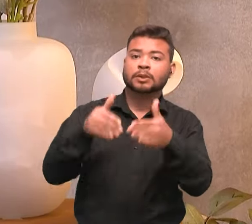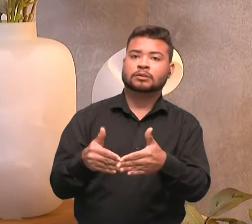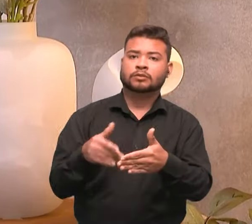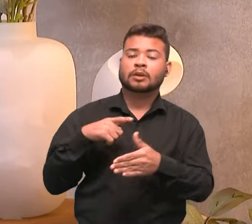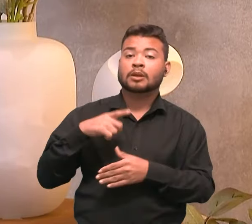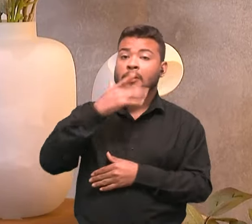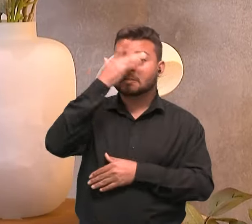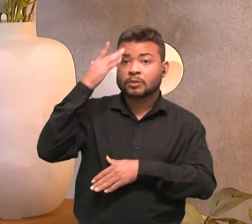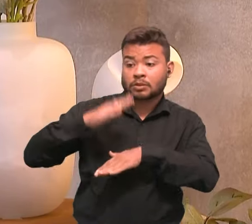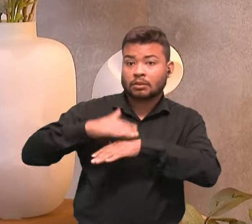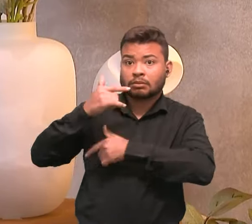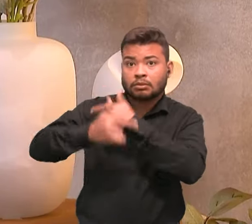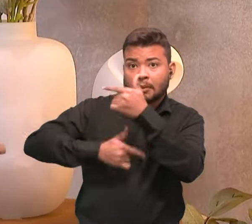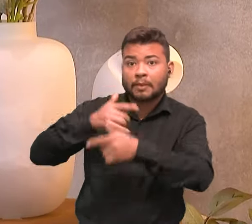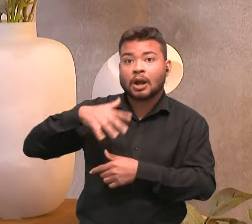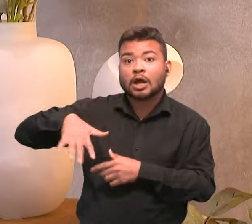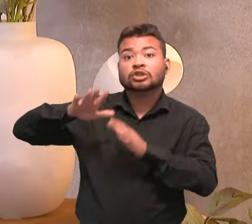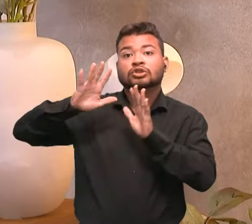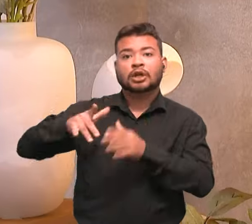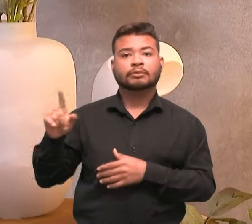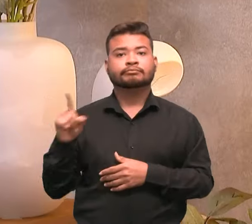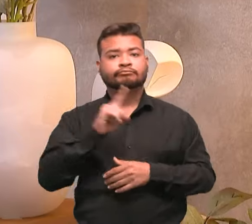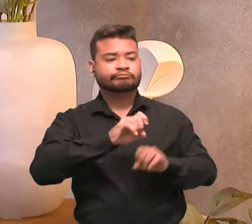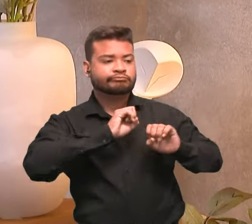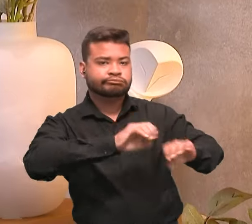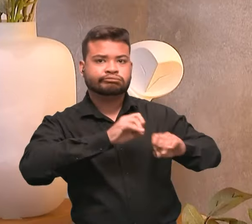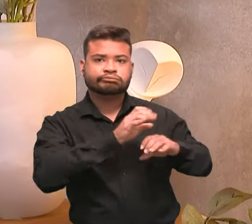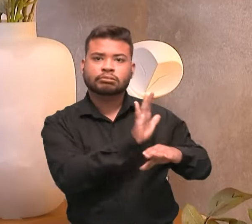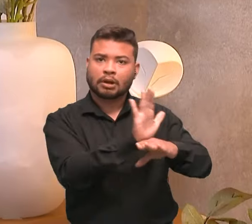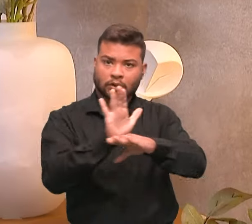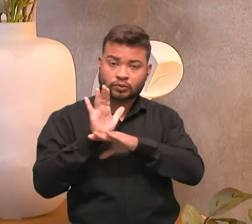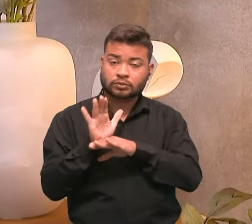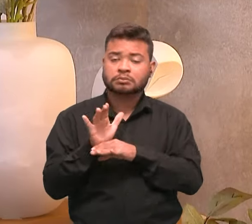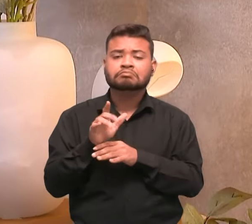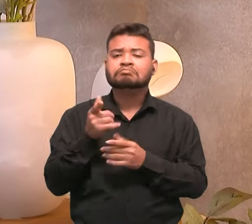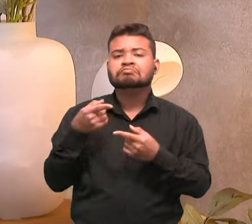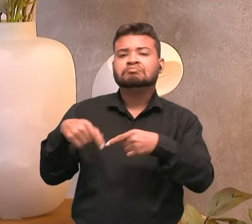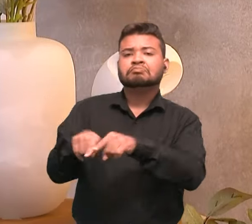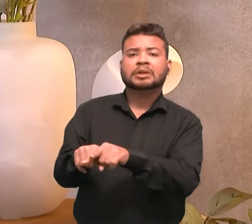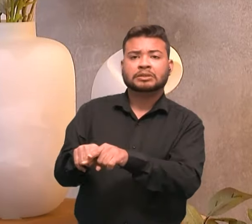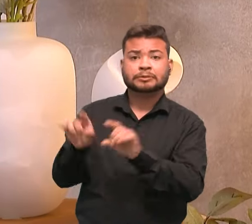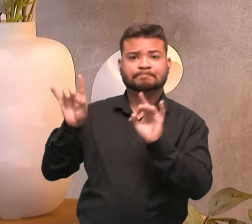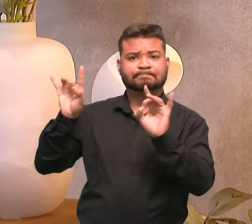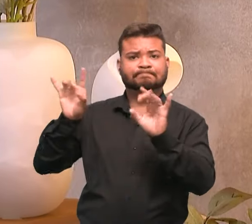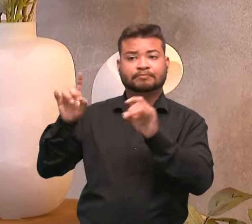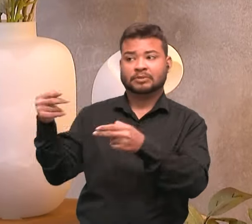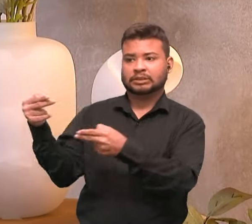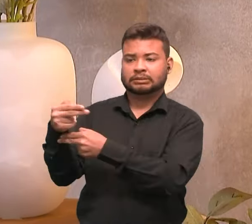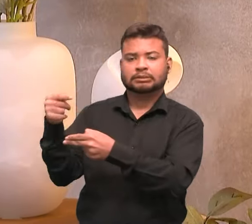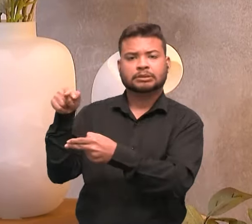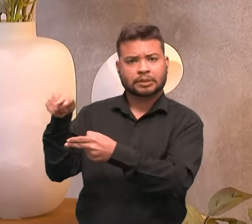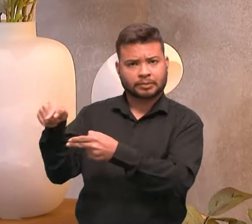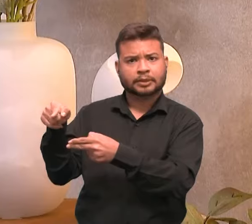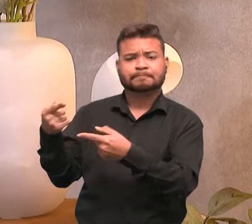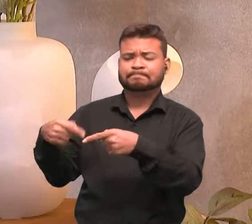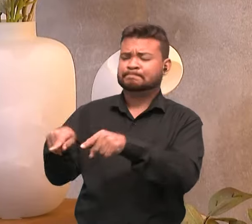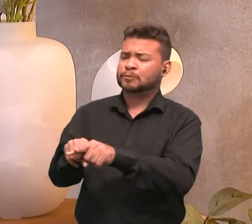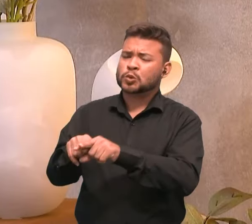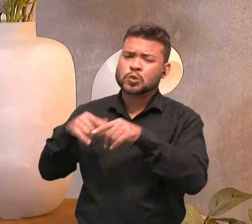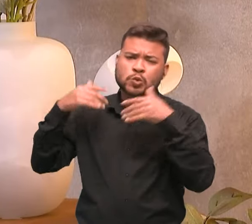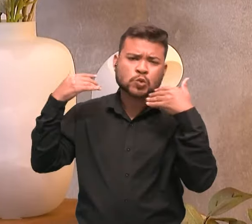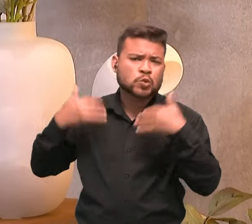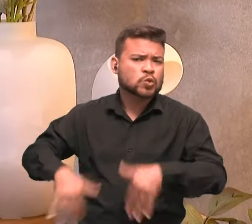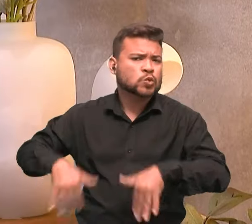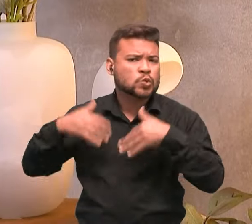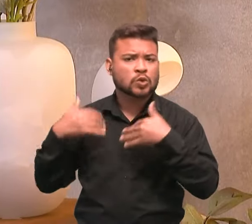pessoas que estão no mercado. O SEBRAE é um grande parceiro do Centro de Empreendedorismo e Incubação da Universidade, nesse processo